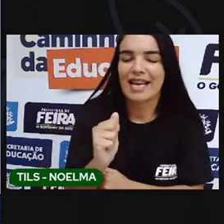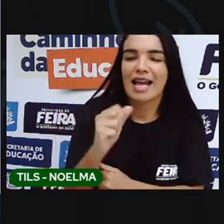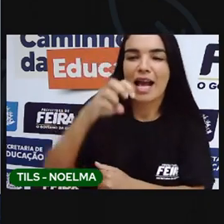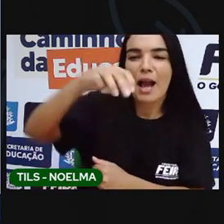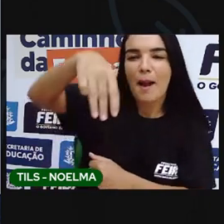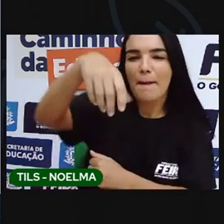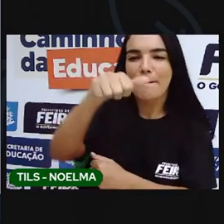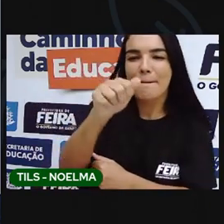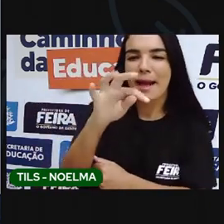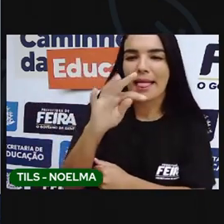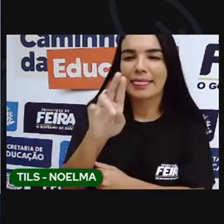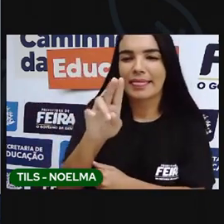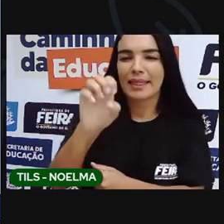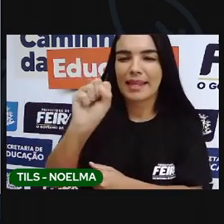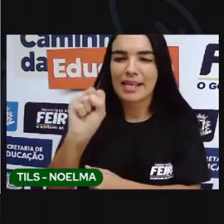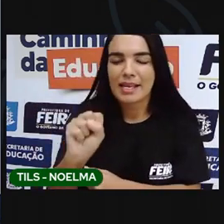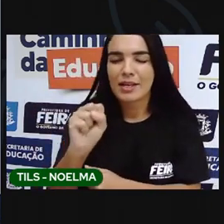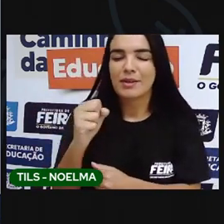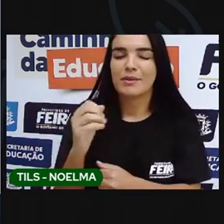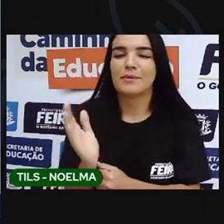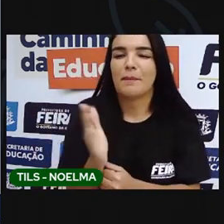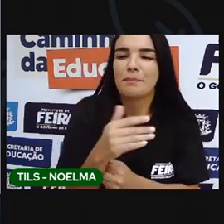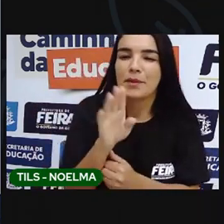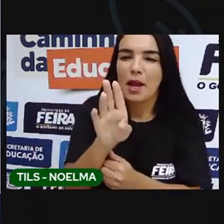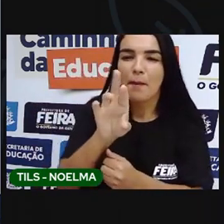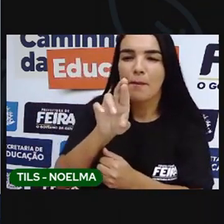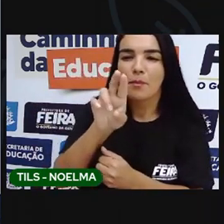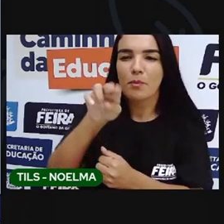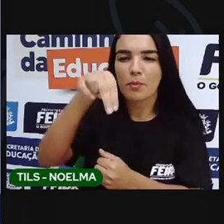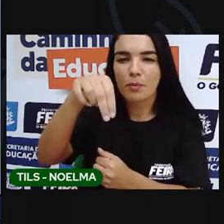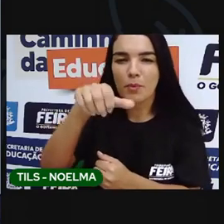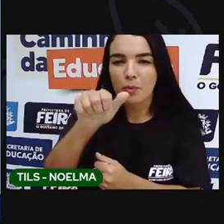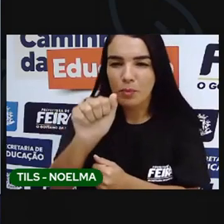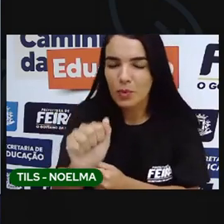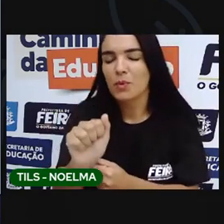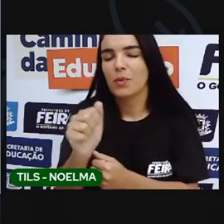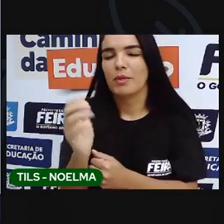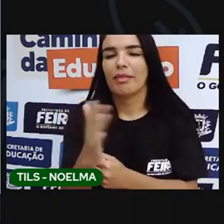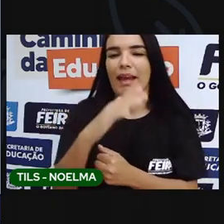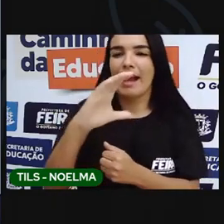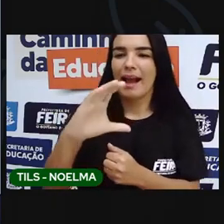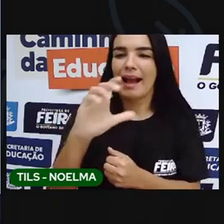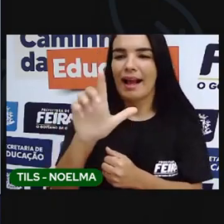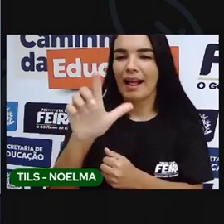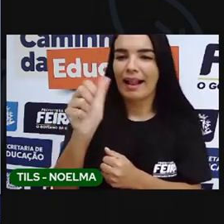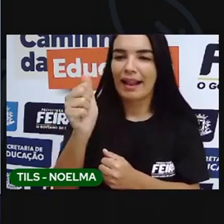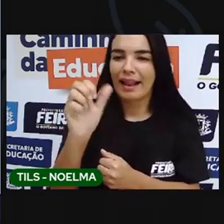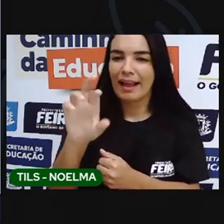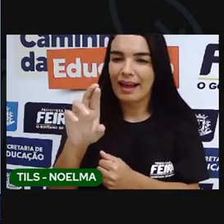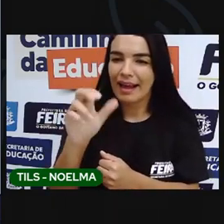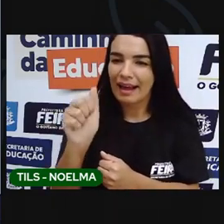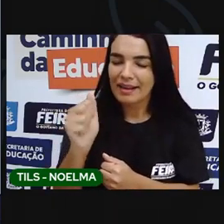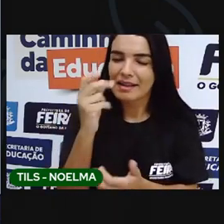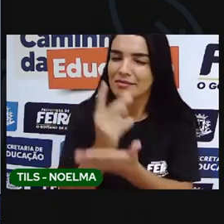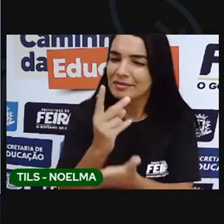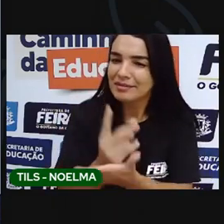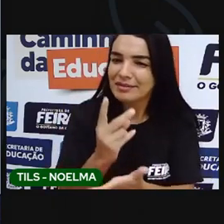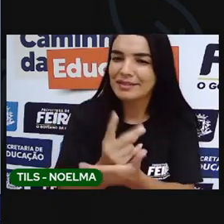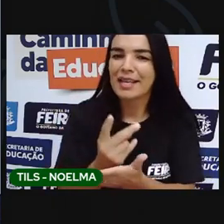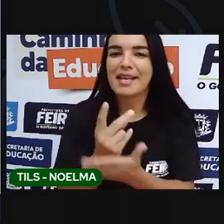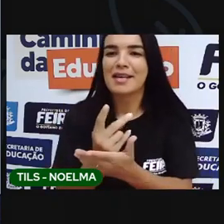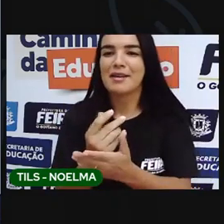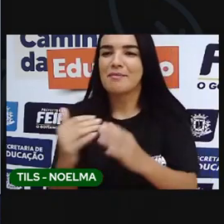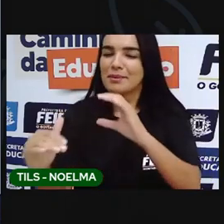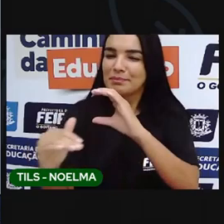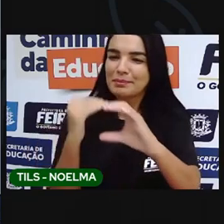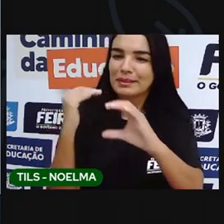Bruninha, Luciana, Marli, Evandro e Clara, né? E sempre estão aí comentando no